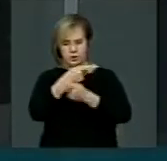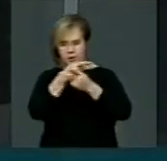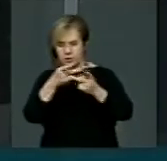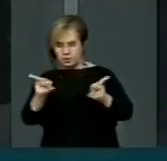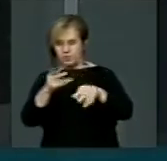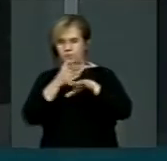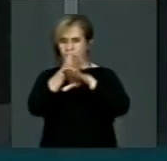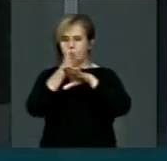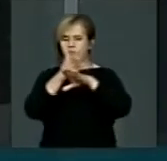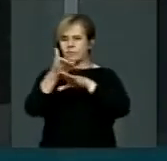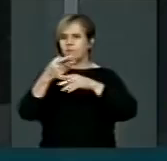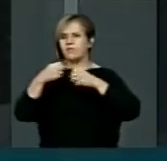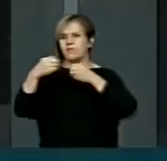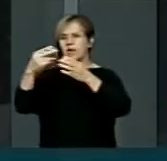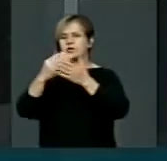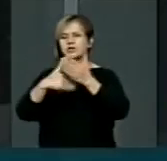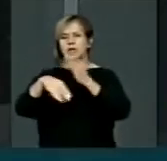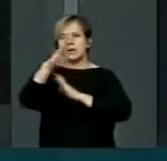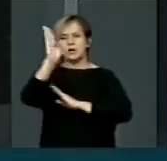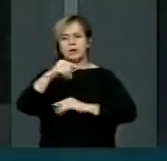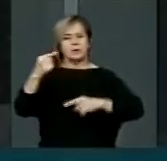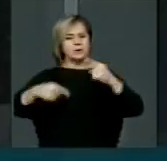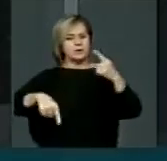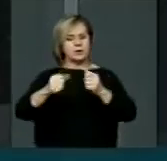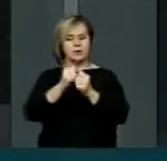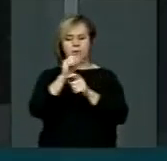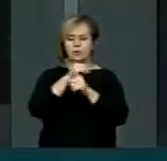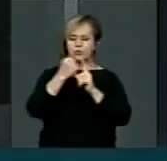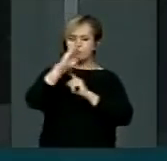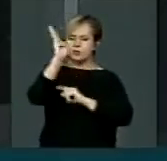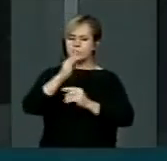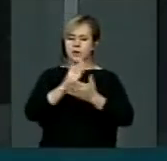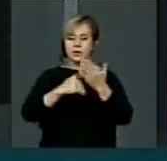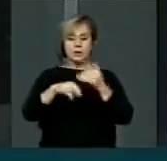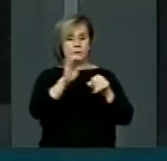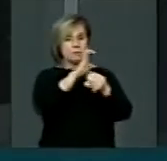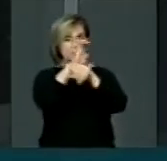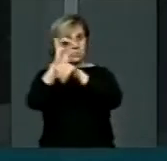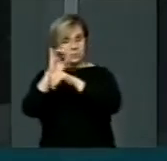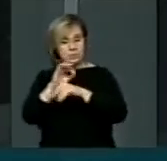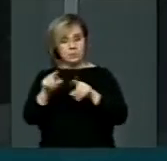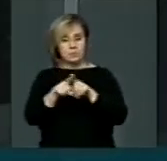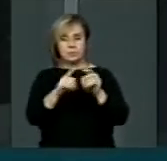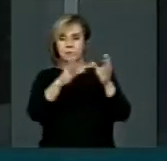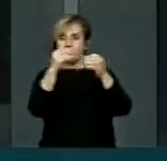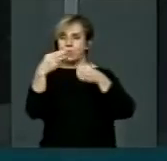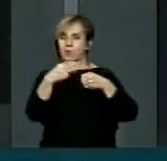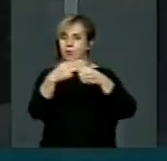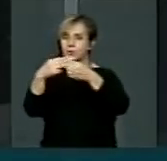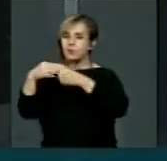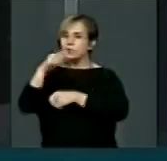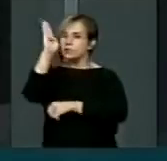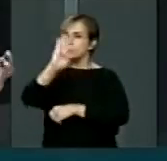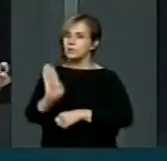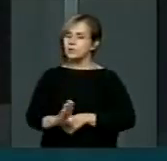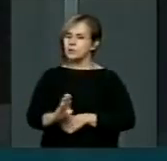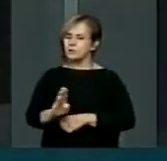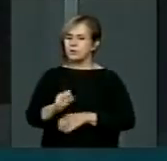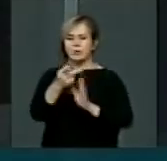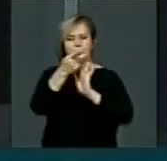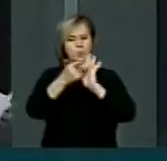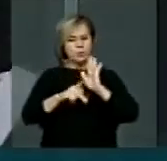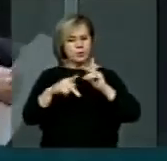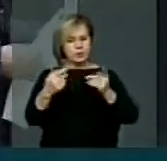todo o Brasil, tem debatido com a sociedade brasileira em todos os estados e em muitos municípios brasileiros, um programa de